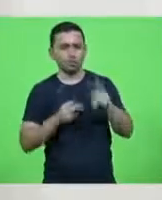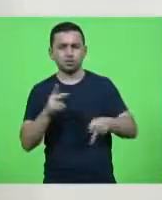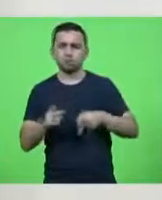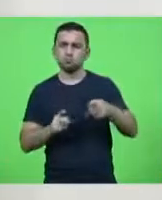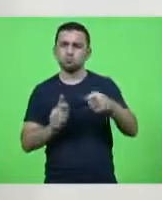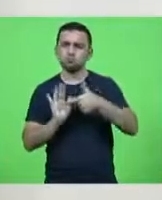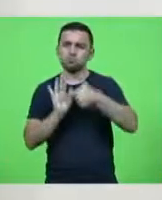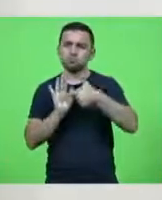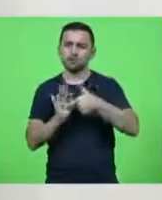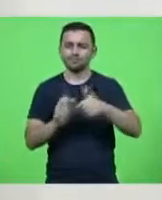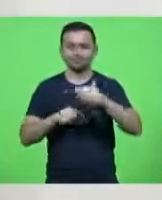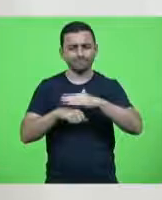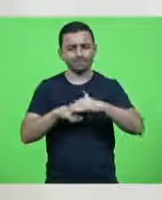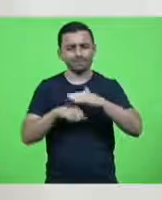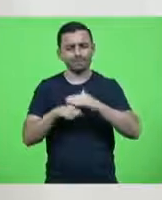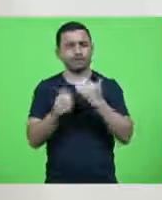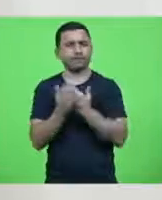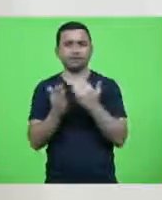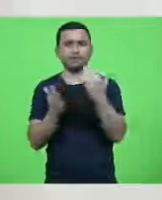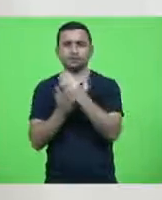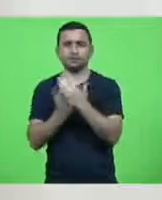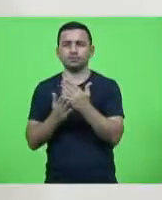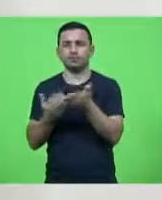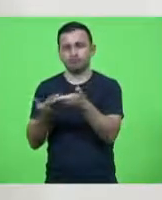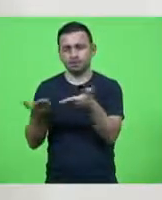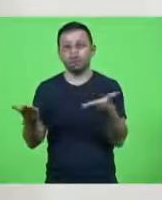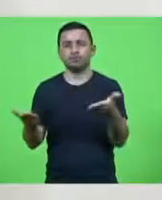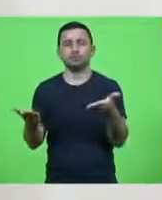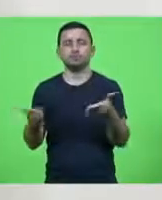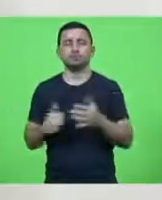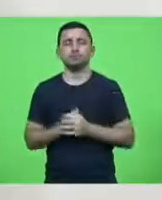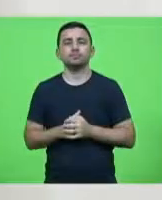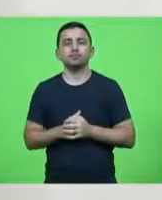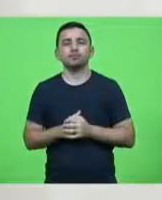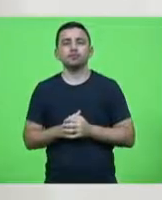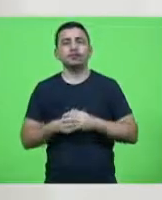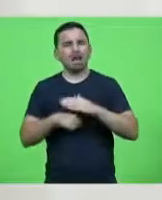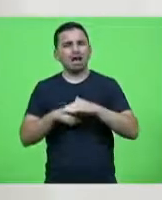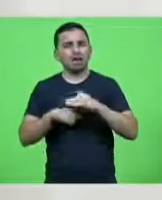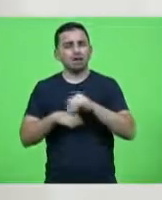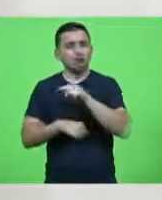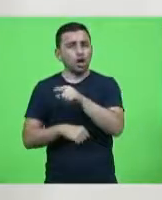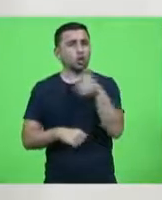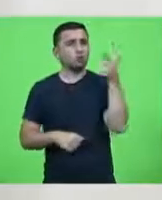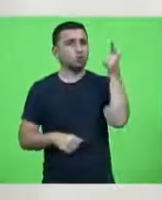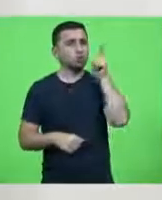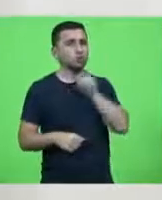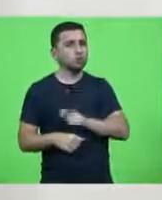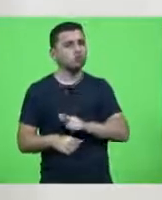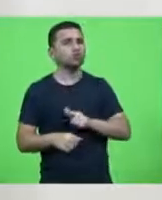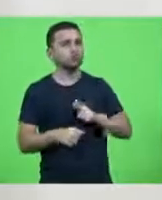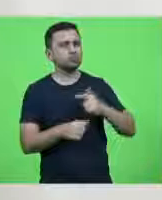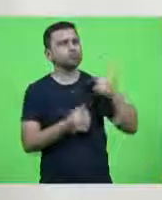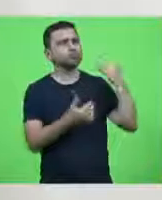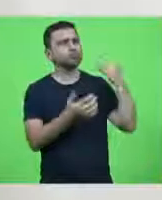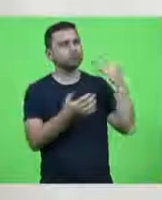o grande carinho que tinha por ele. carinho este que foi conquistado, carinho este